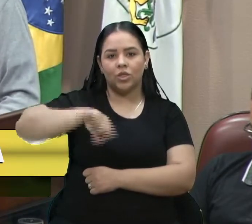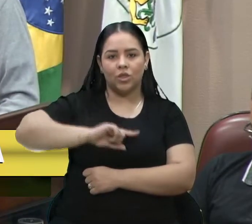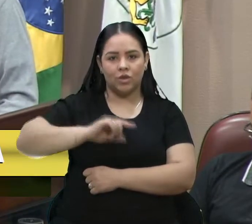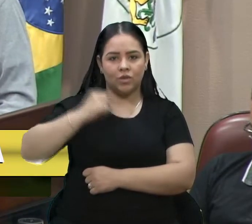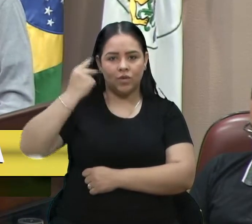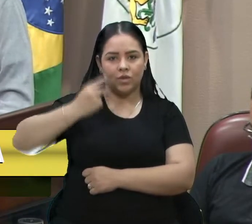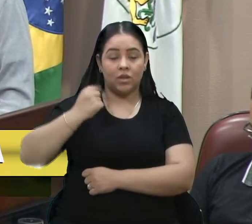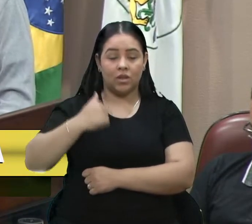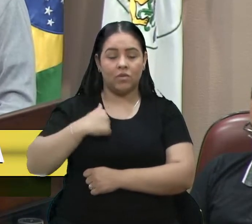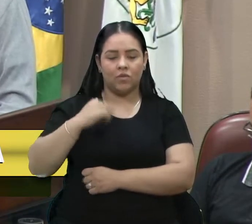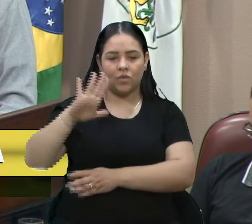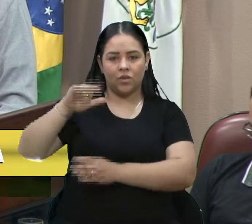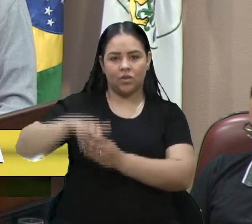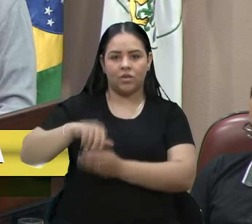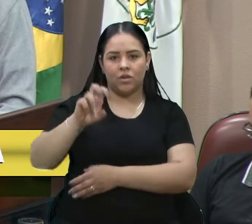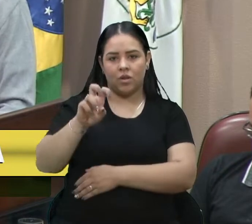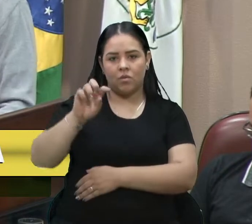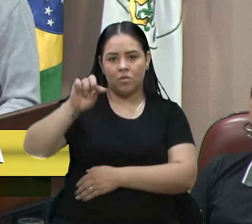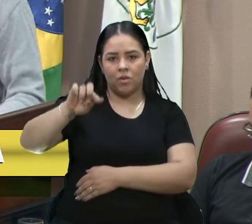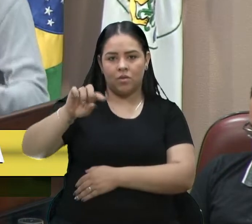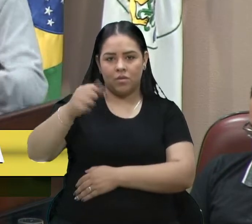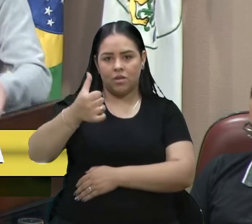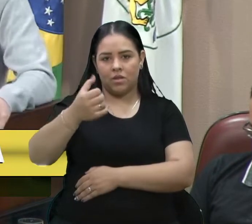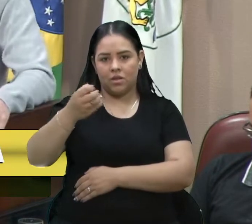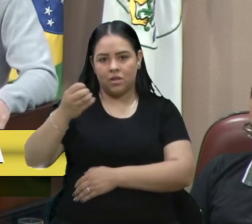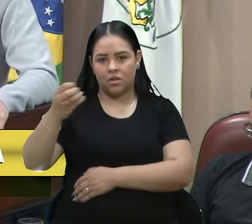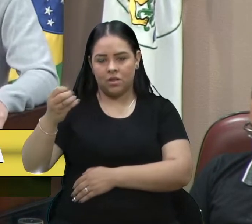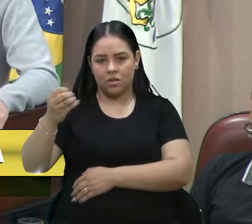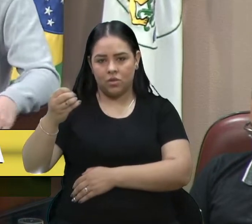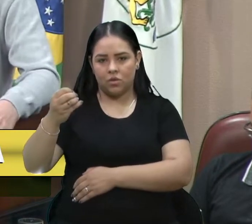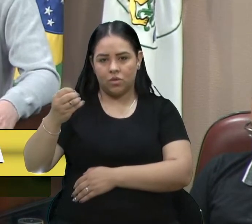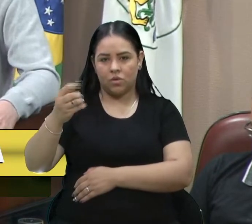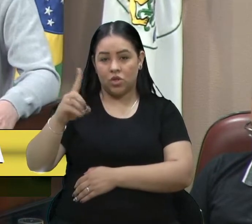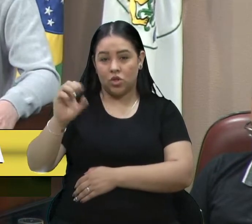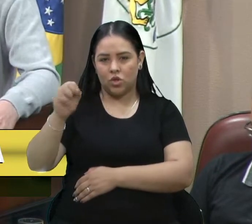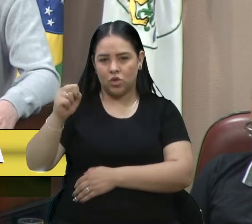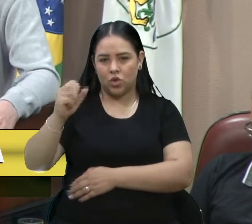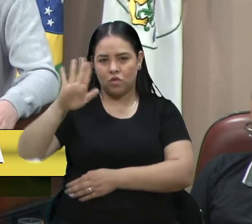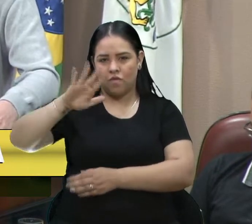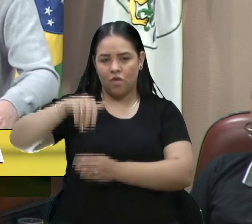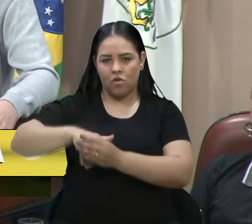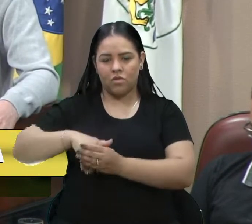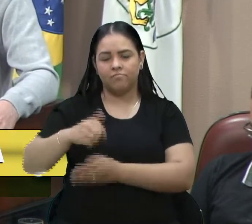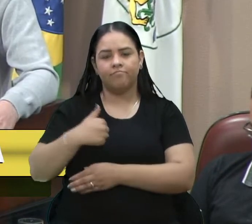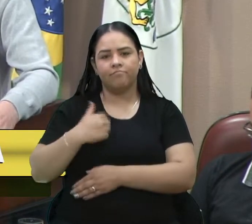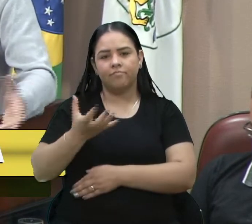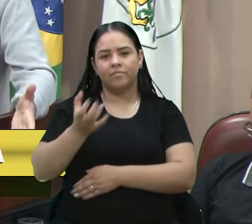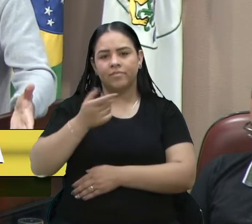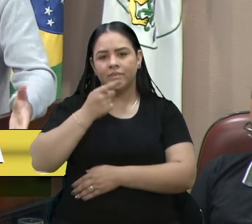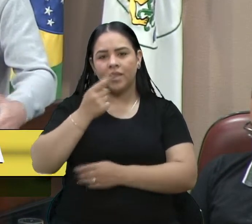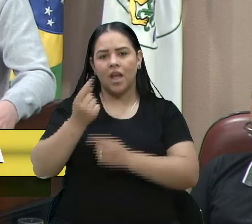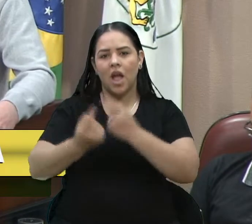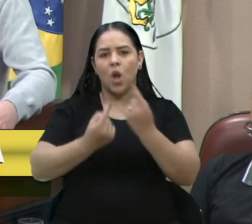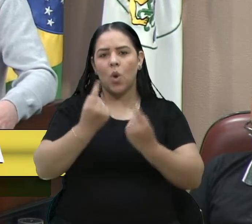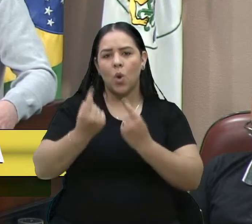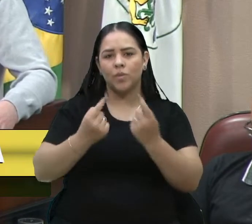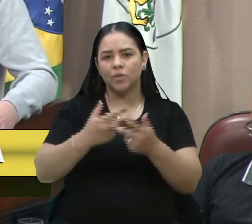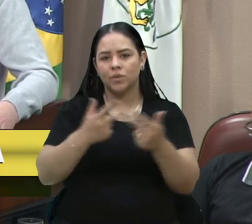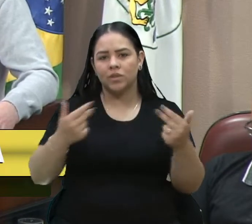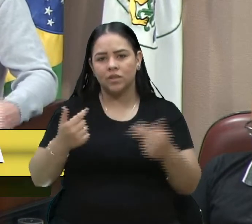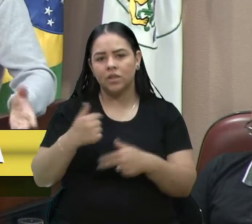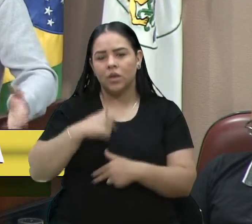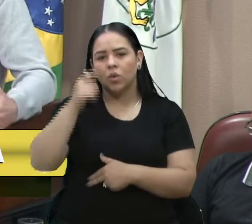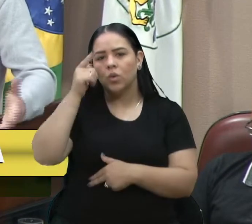5.618 votos. E aí eu quero fazer alguma menção a algumas coisas que eu consegui fazer